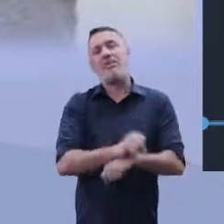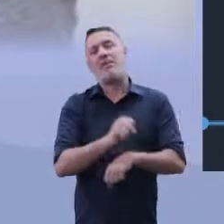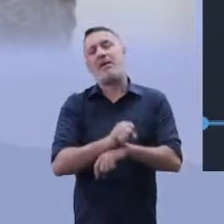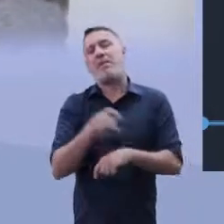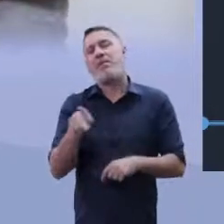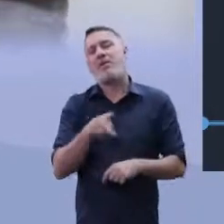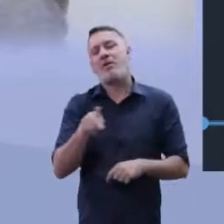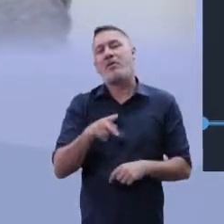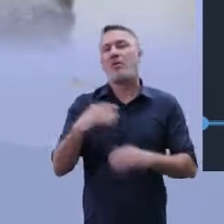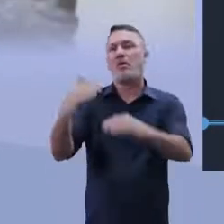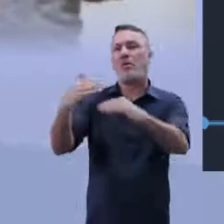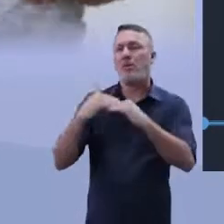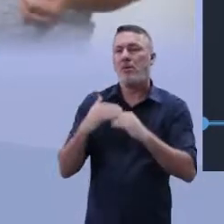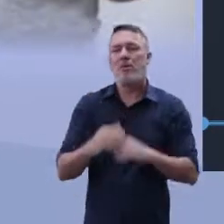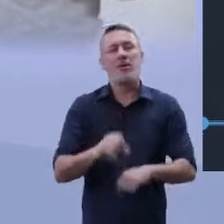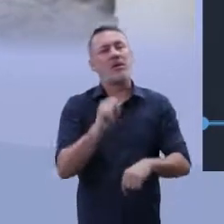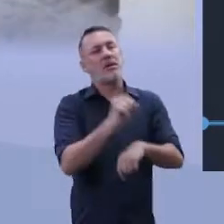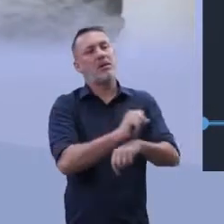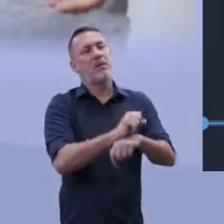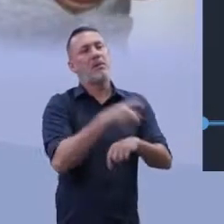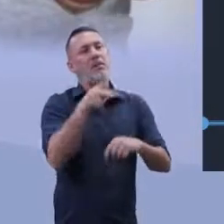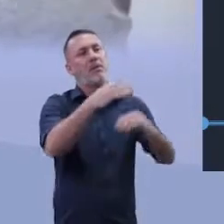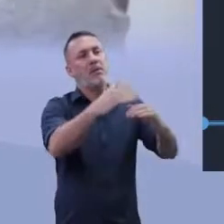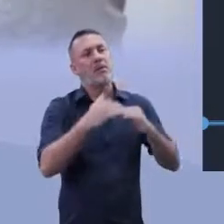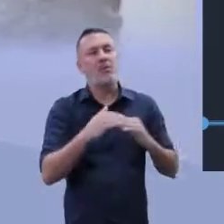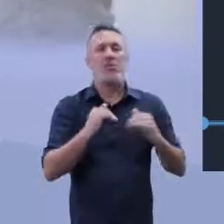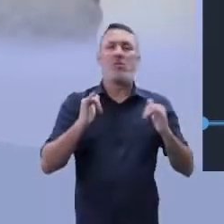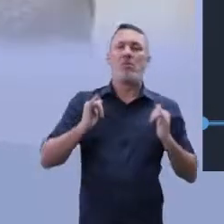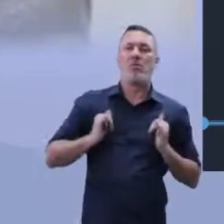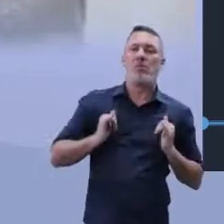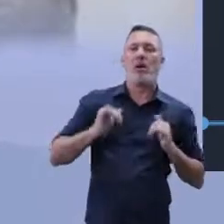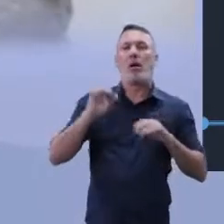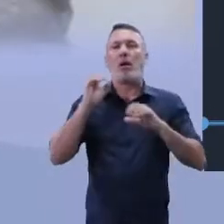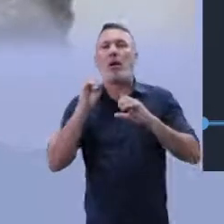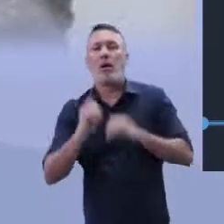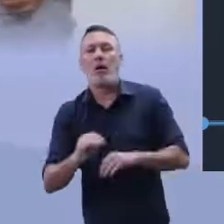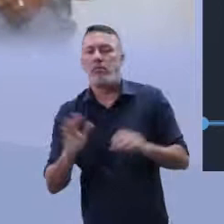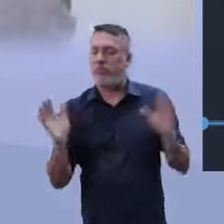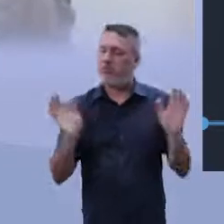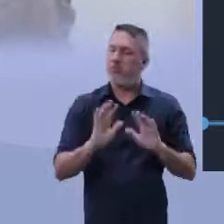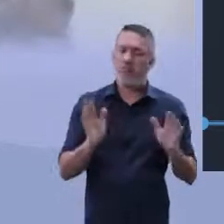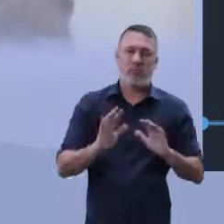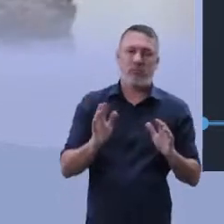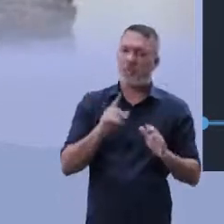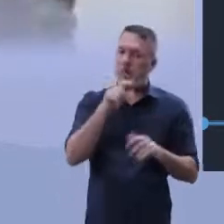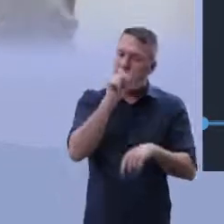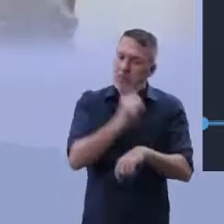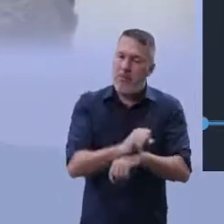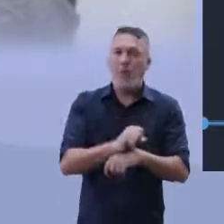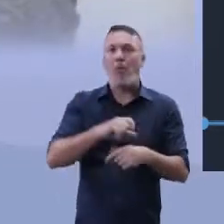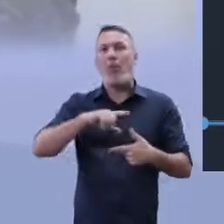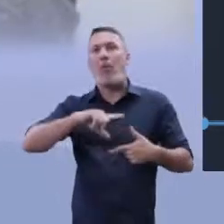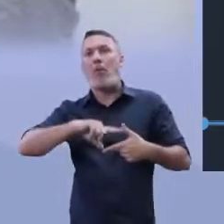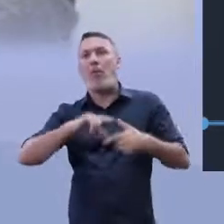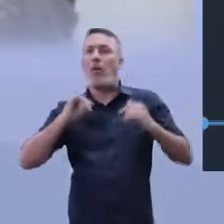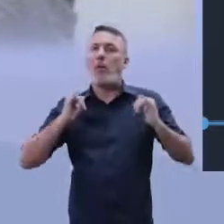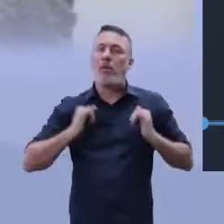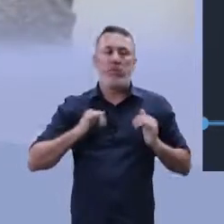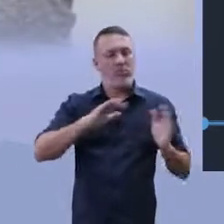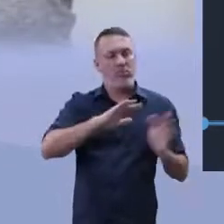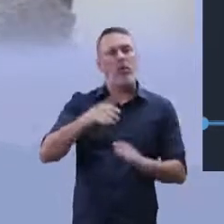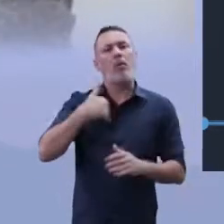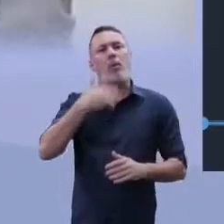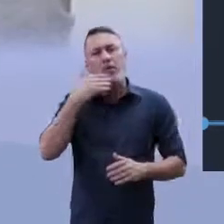Não espero o professor A ou o professor B passar alguma coisa, mas se você está esperando, eu falo neste momento. Eu, o professor Wern, peço a vocês que